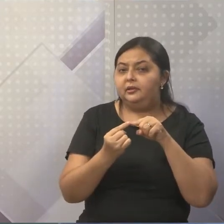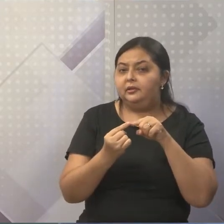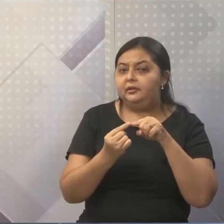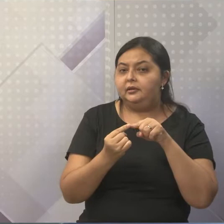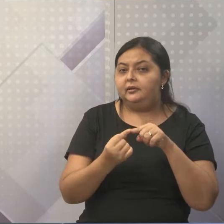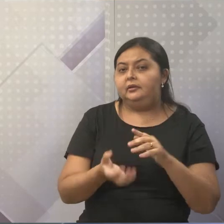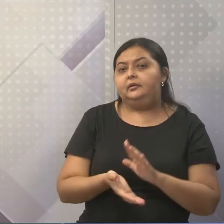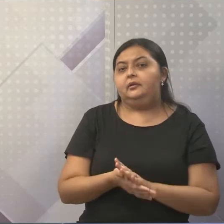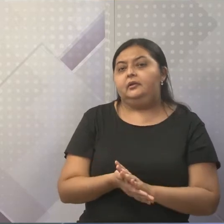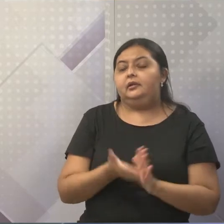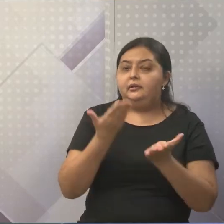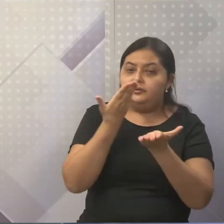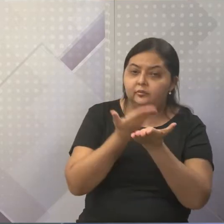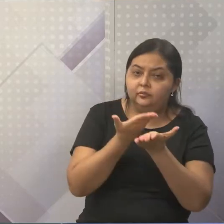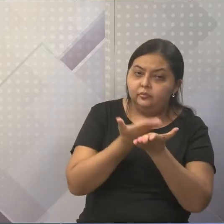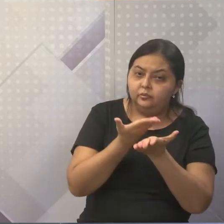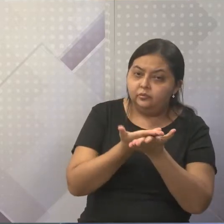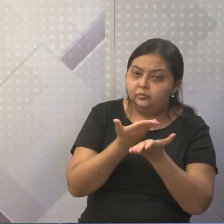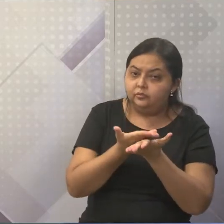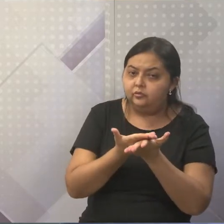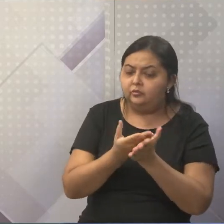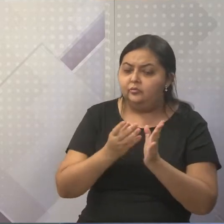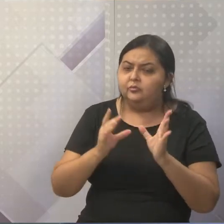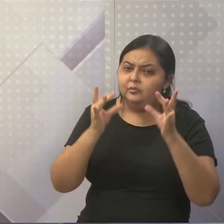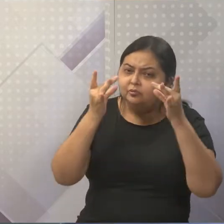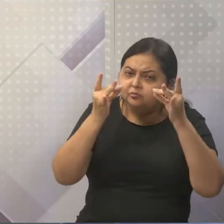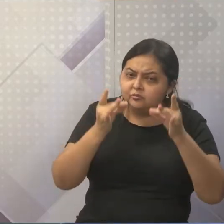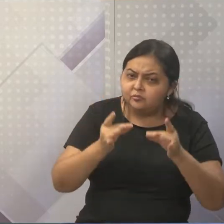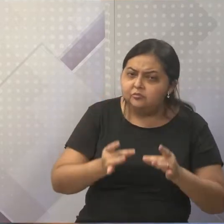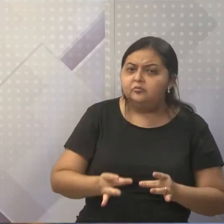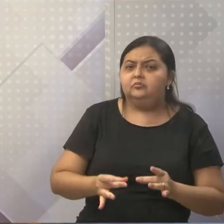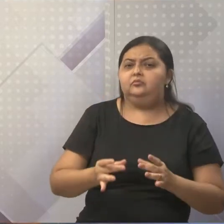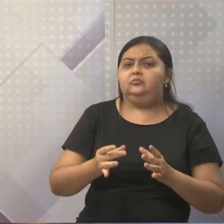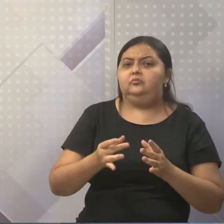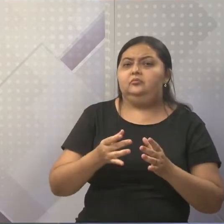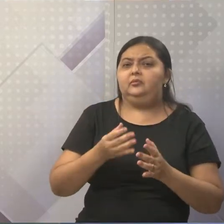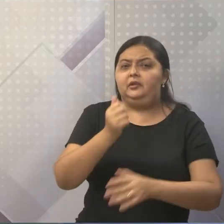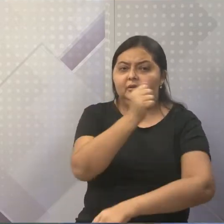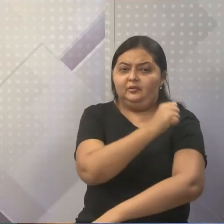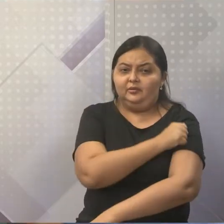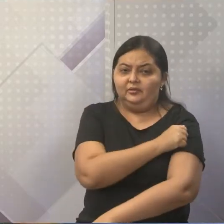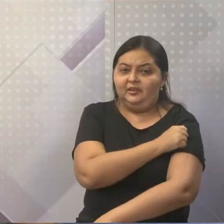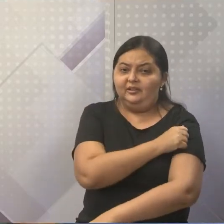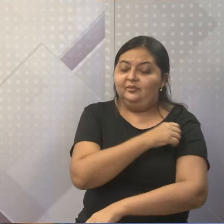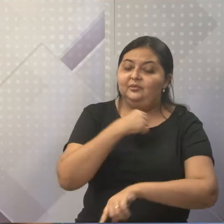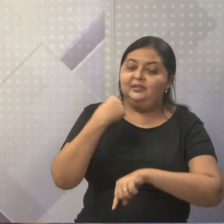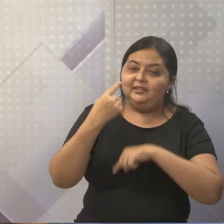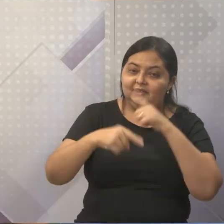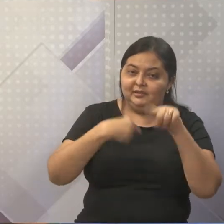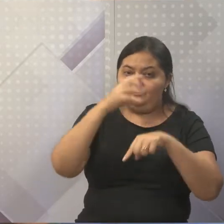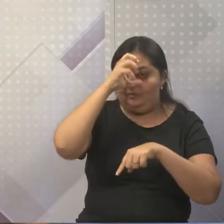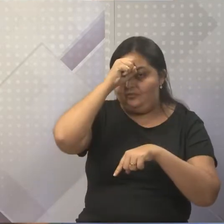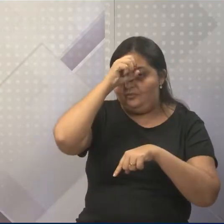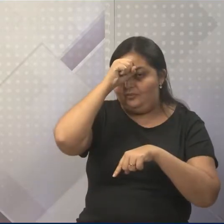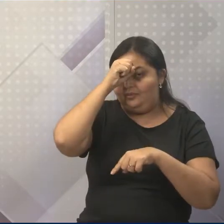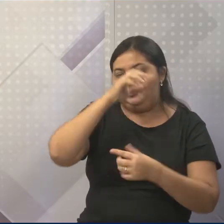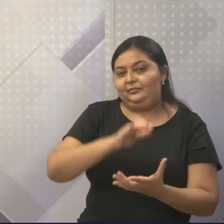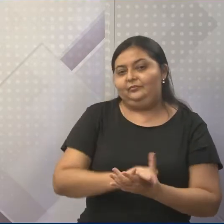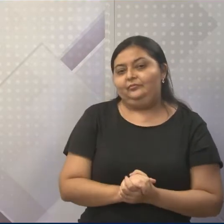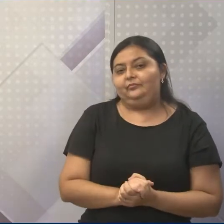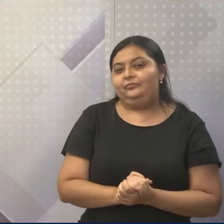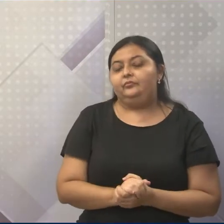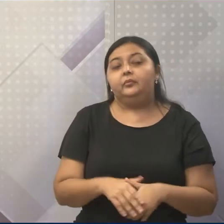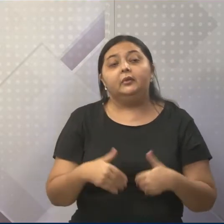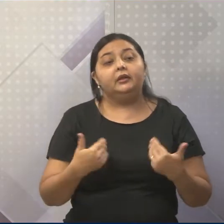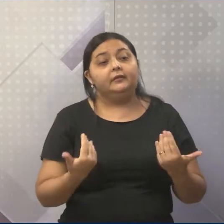estudo sobre isso, mais detalhado que os nossos alunos vão enfrentar lá na frente. Bacana. Outra